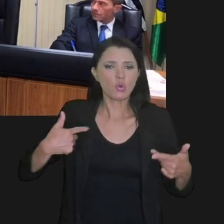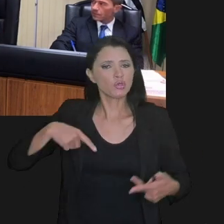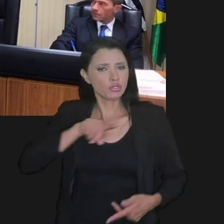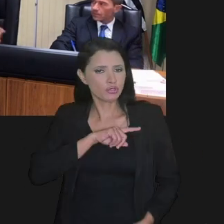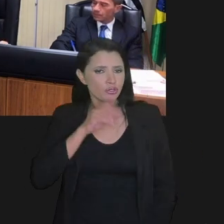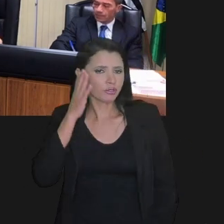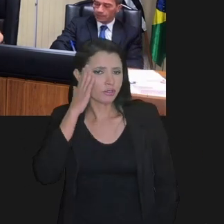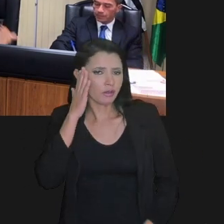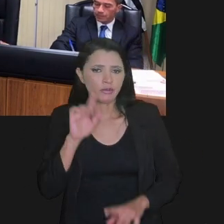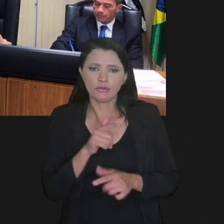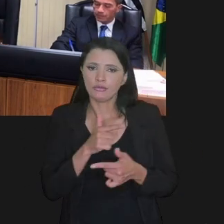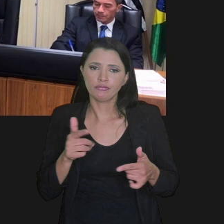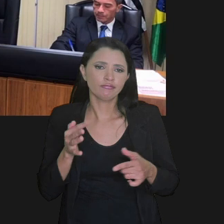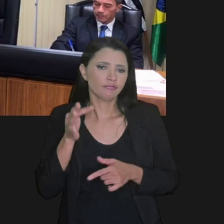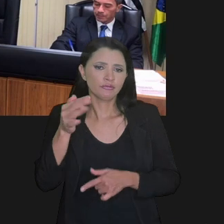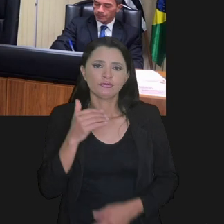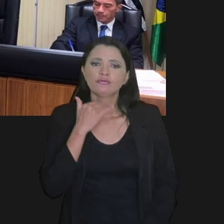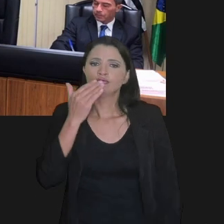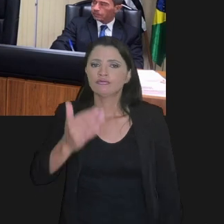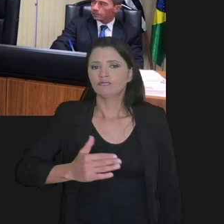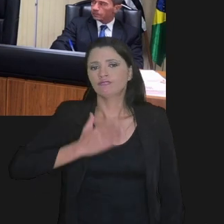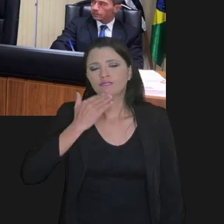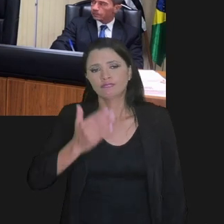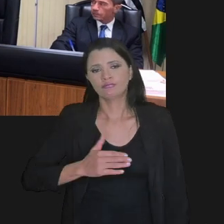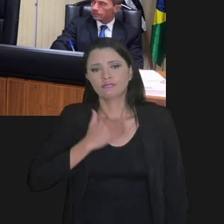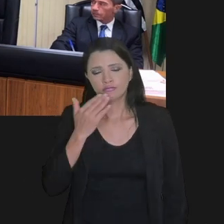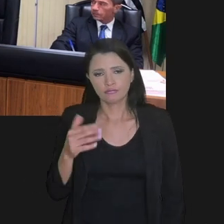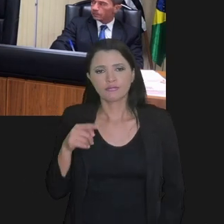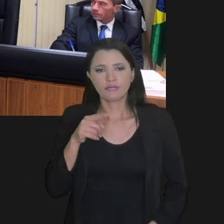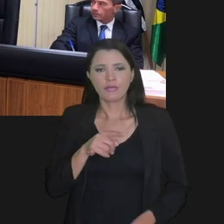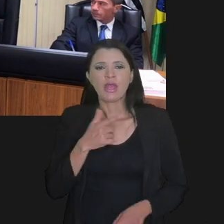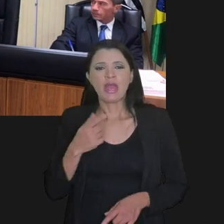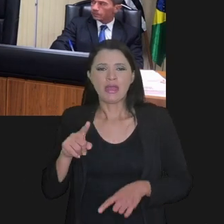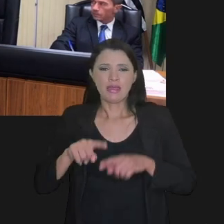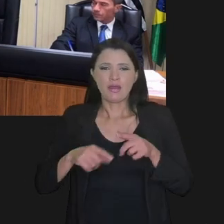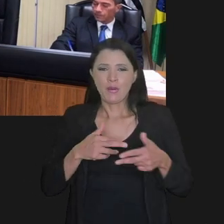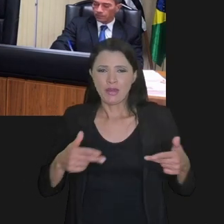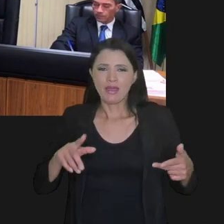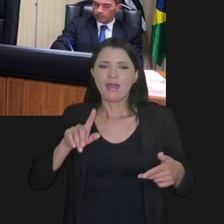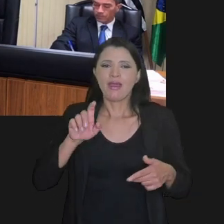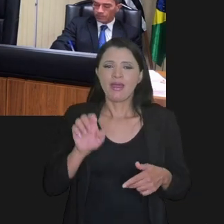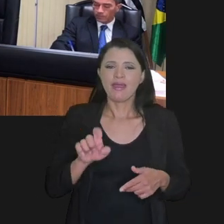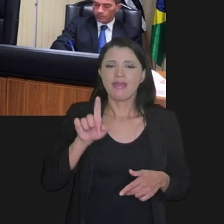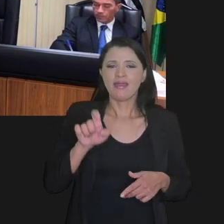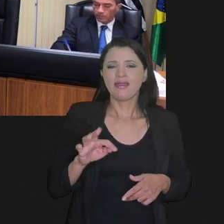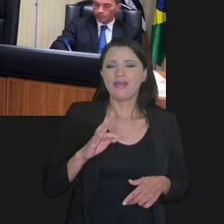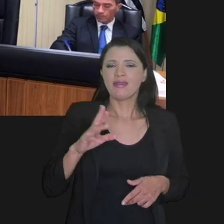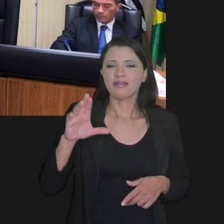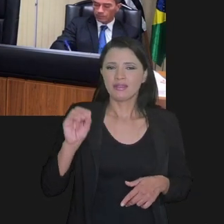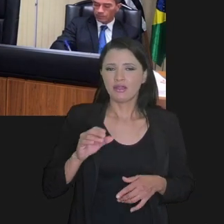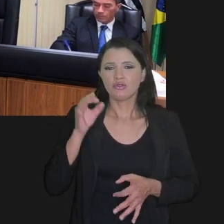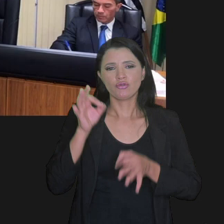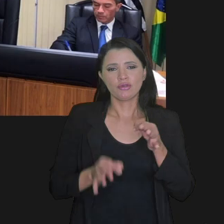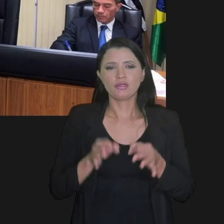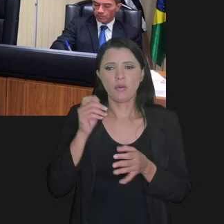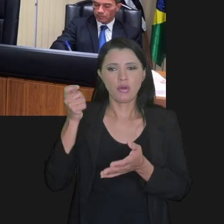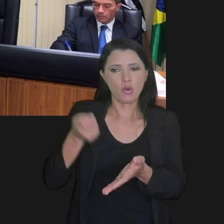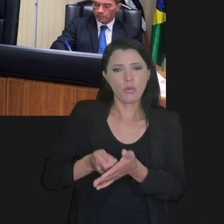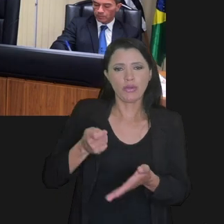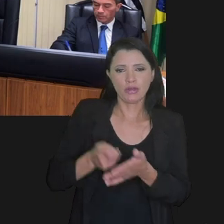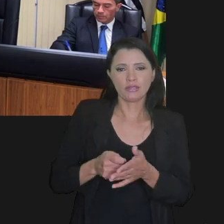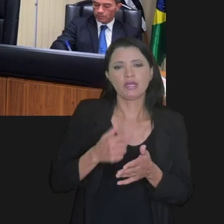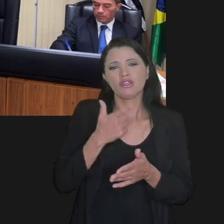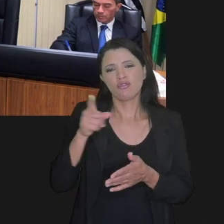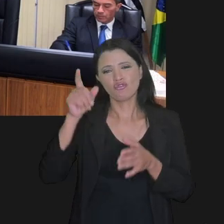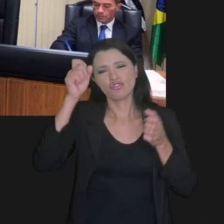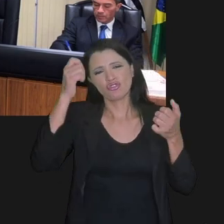judiciário com coisas que a gente sabe que não vai ter futuro. Os instrumentos extrajudiciais, não só para cobrança,